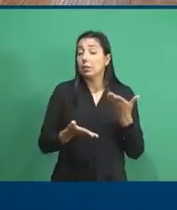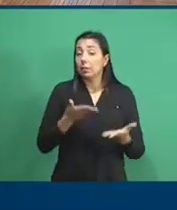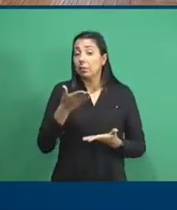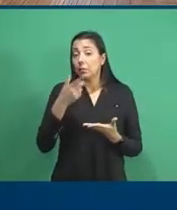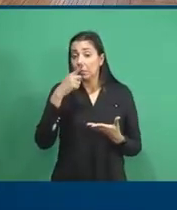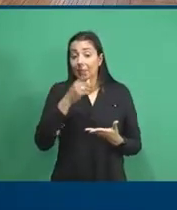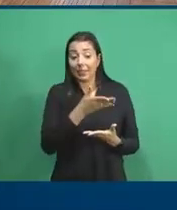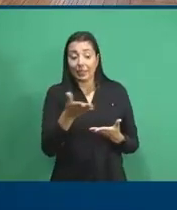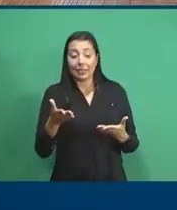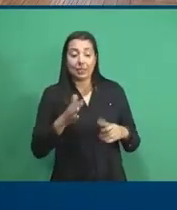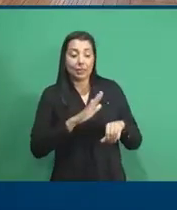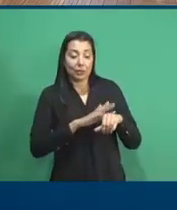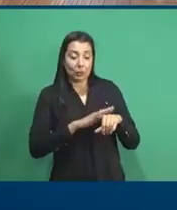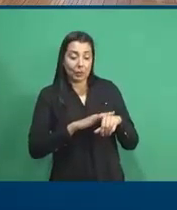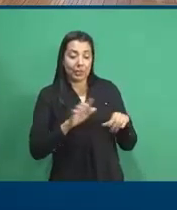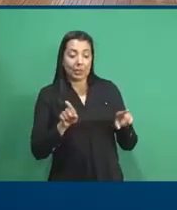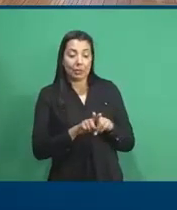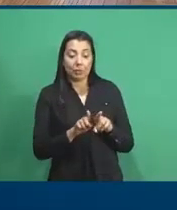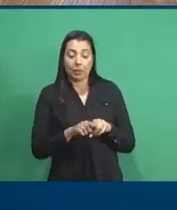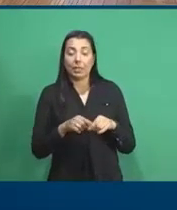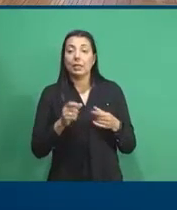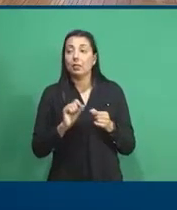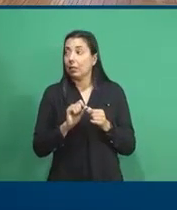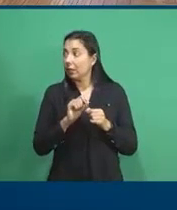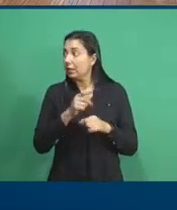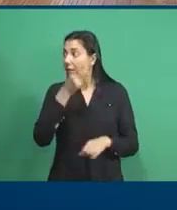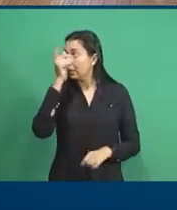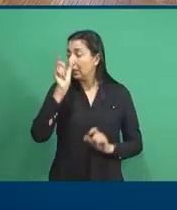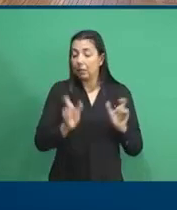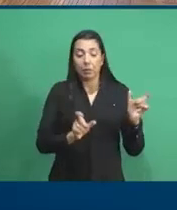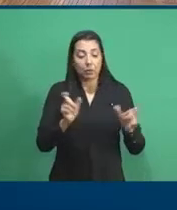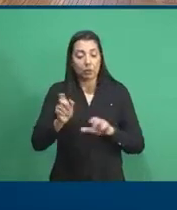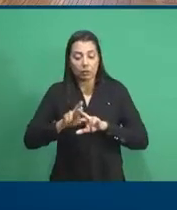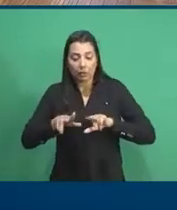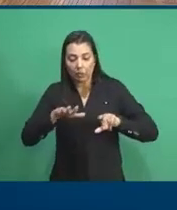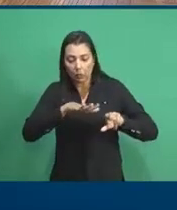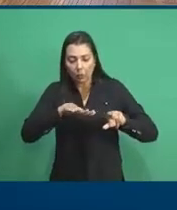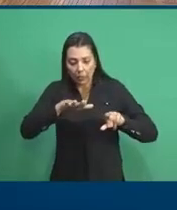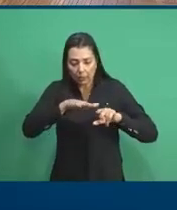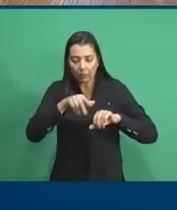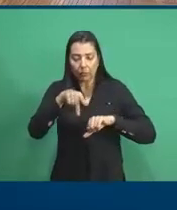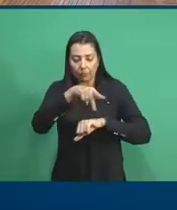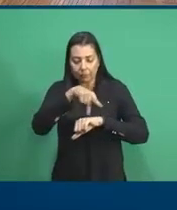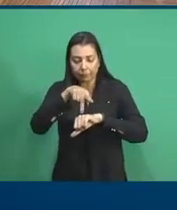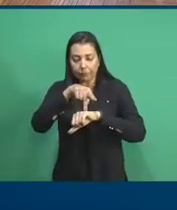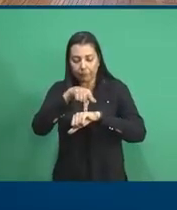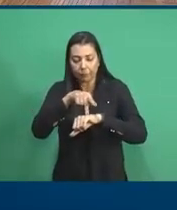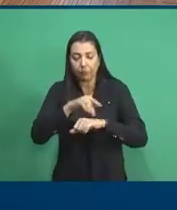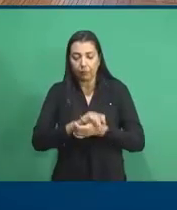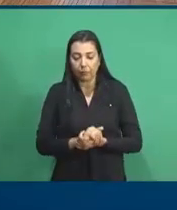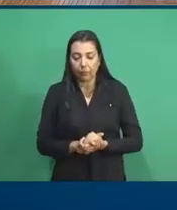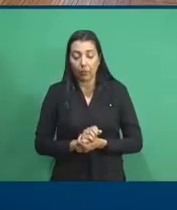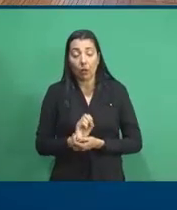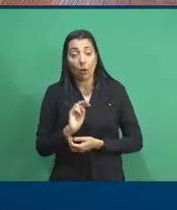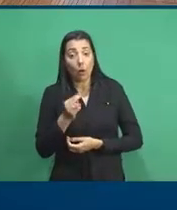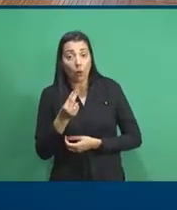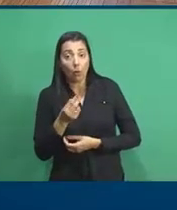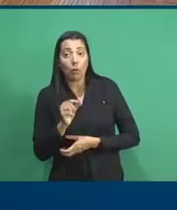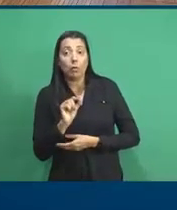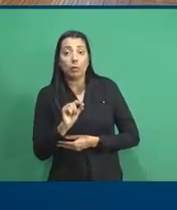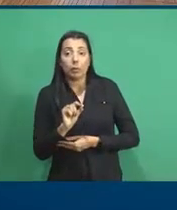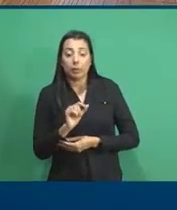para essa doença, que tanto acomete as pessoas nas diversas regiões do nosso país, sejam elas